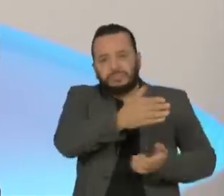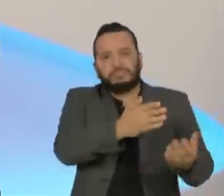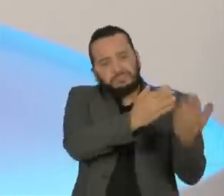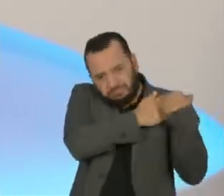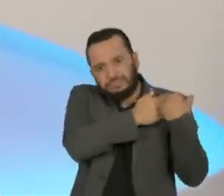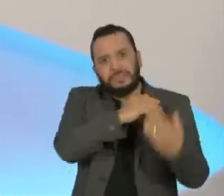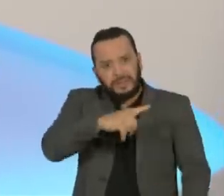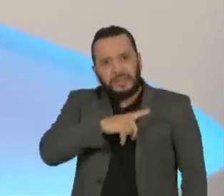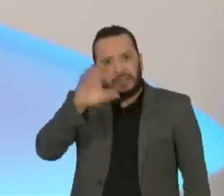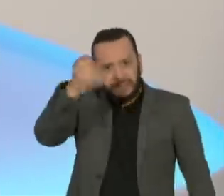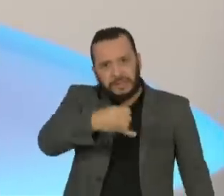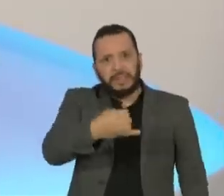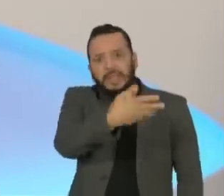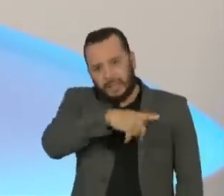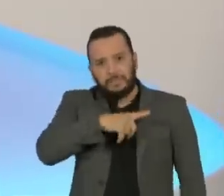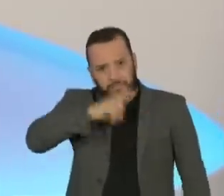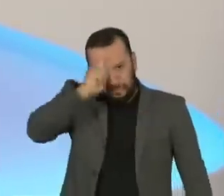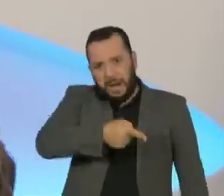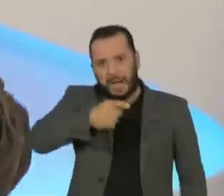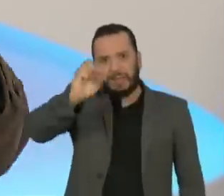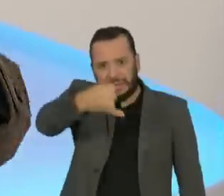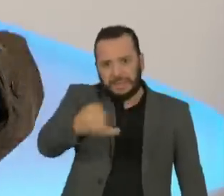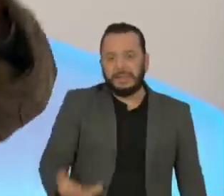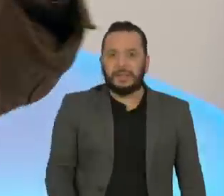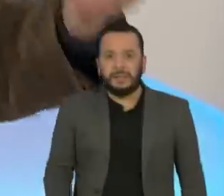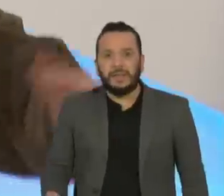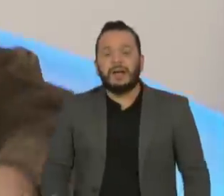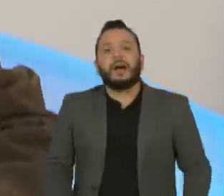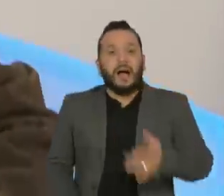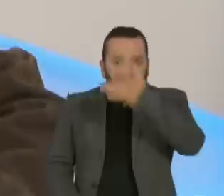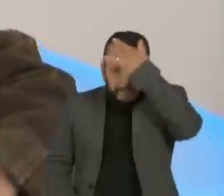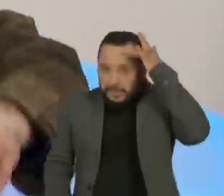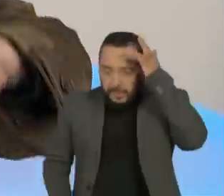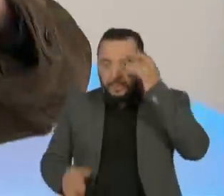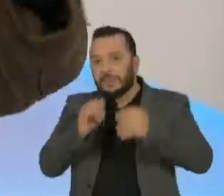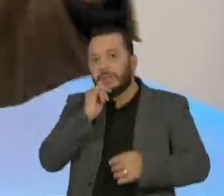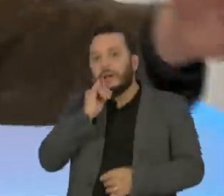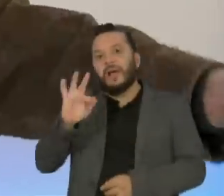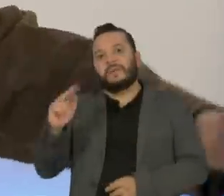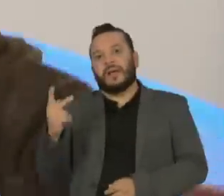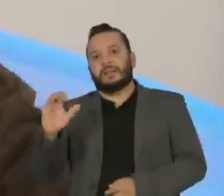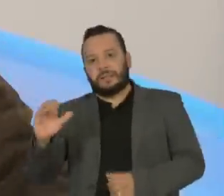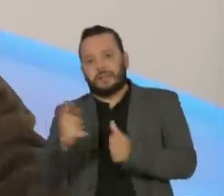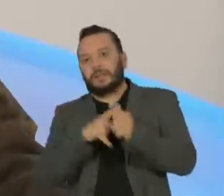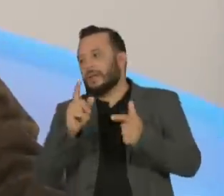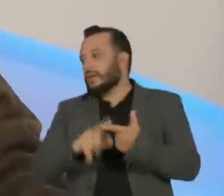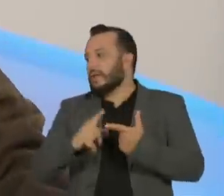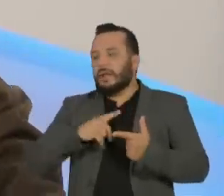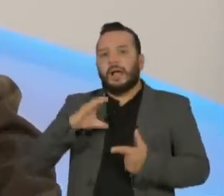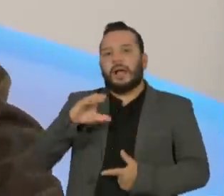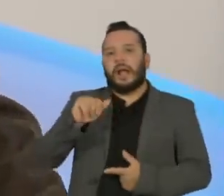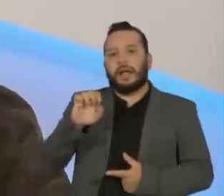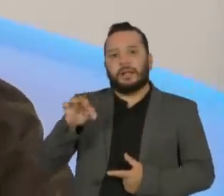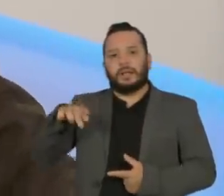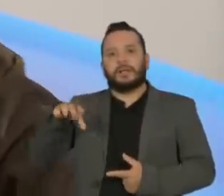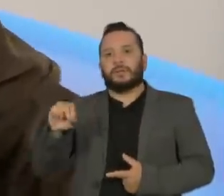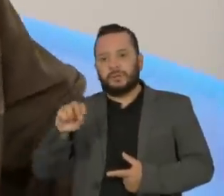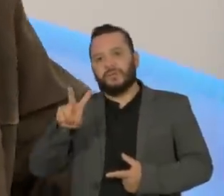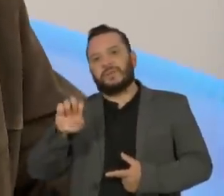pessoas que têm essa autoridade e não só as pessoas como Fernando Henrique, como Caetano Veloso, como várias pessoas de